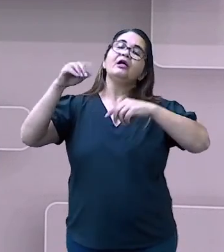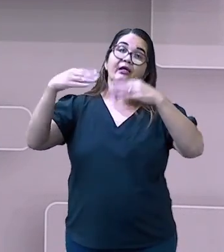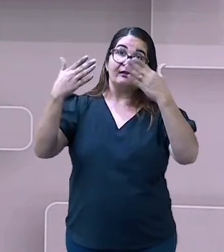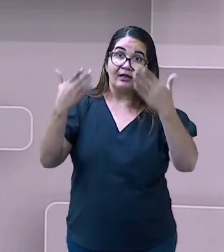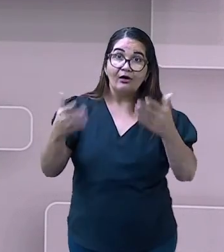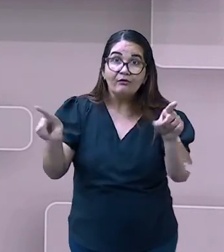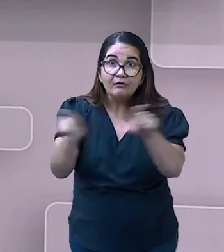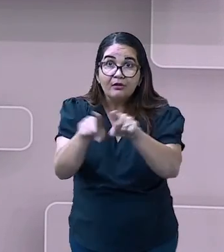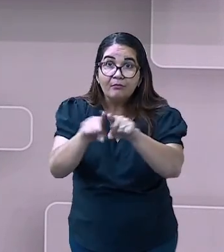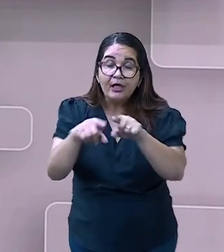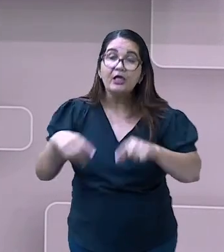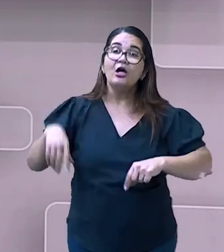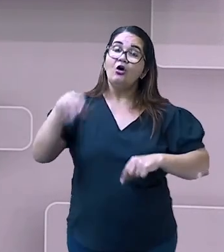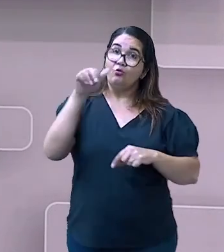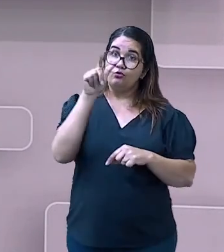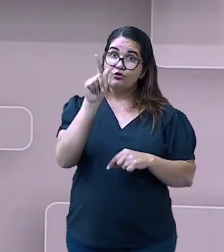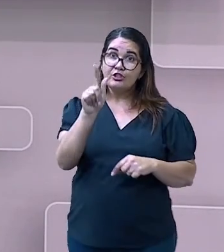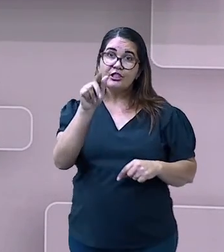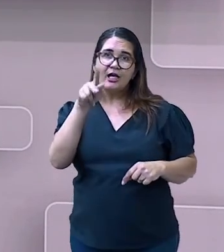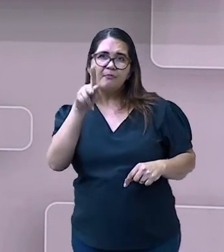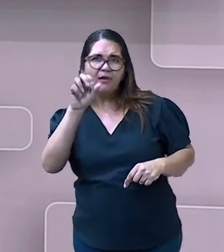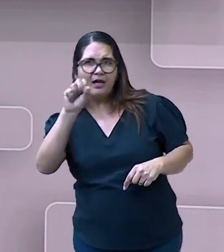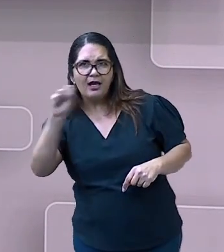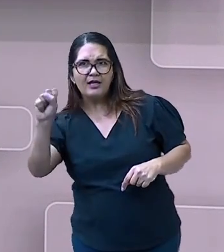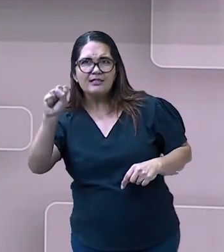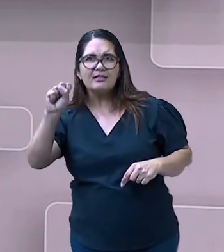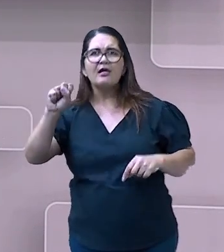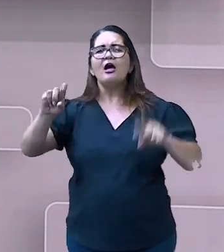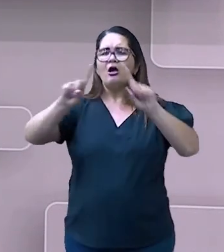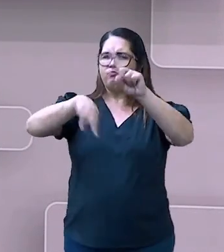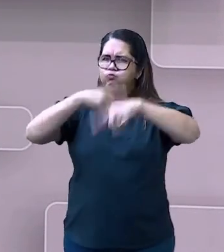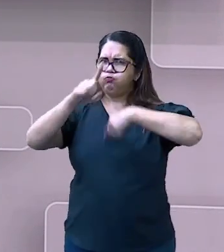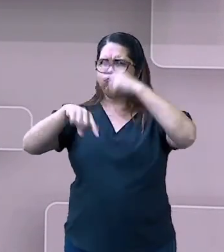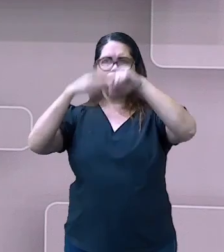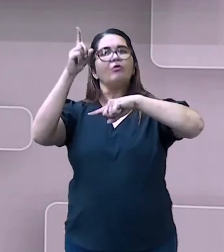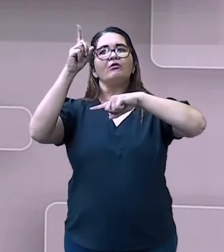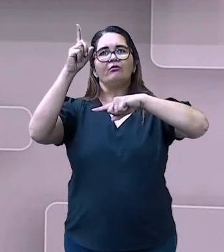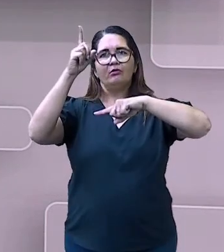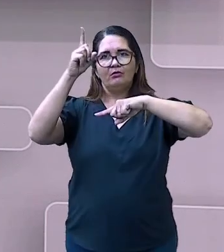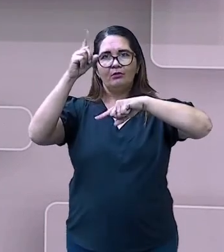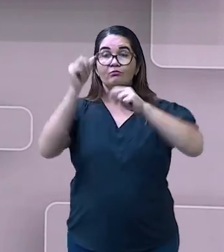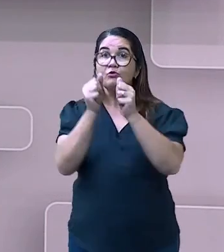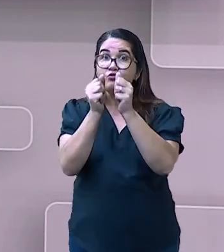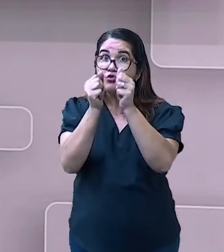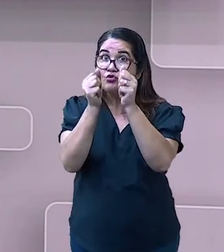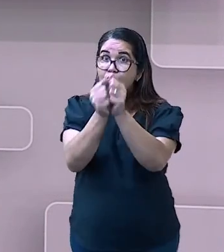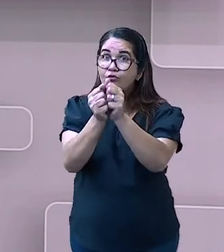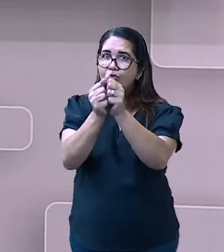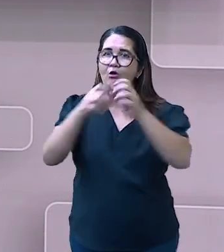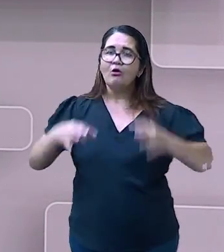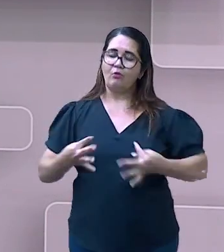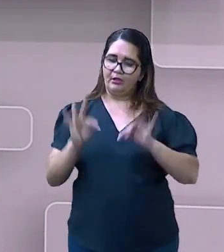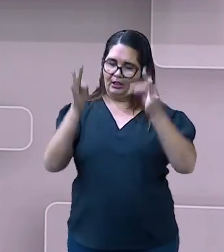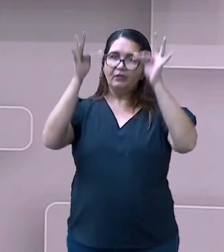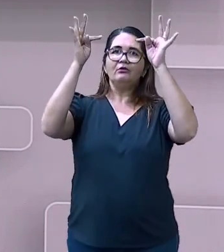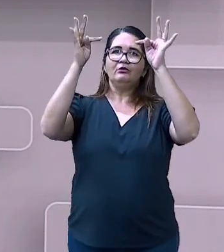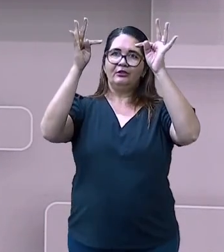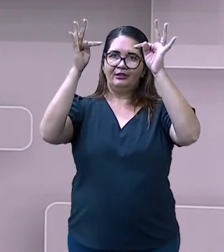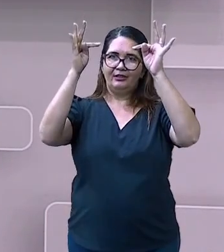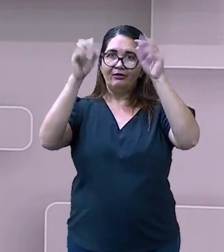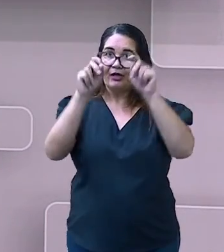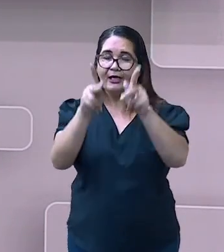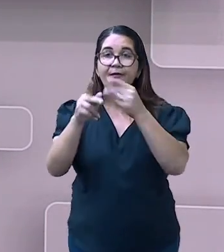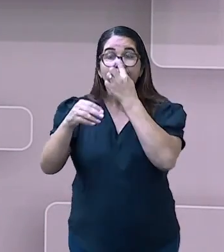não seria possível com essa evolução. A gente não teria um aparelho tão evoluído se a gente não